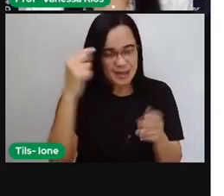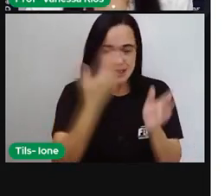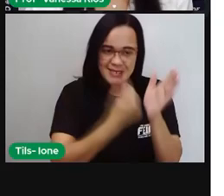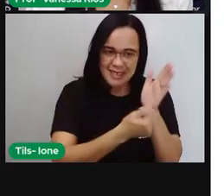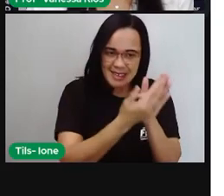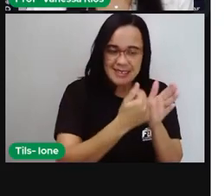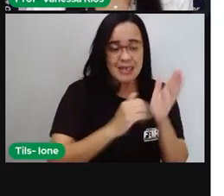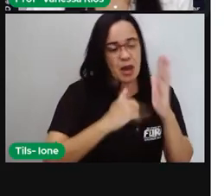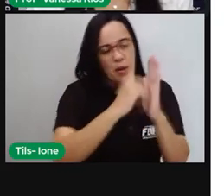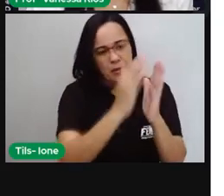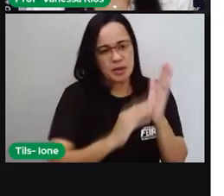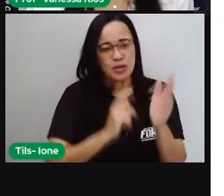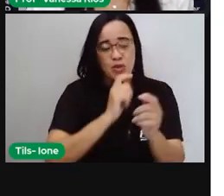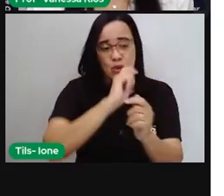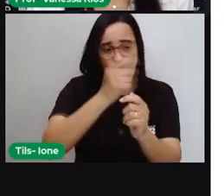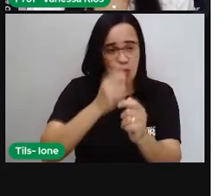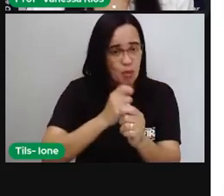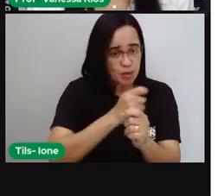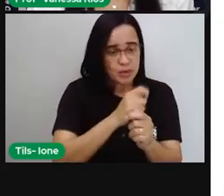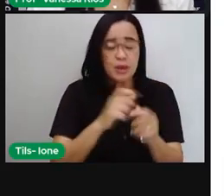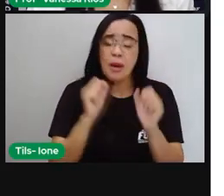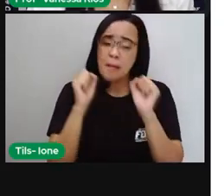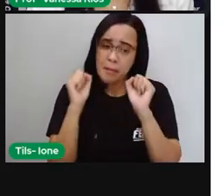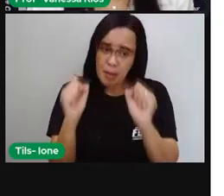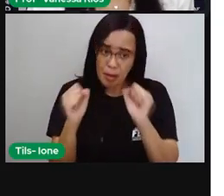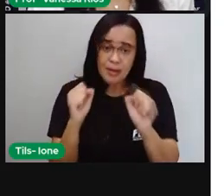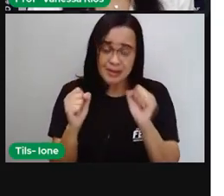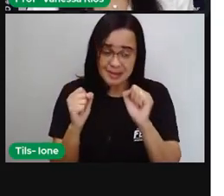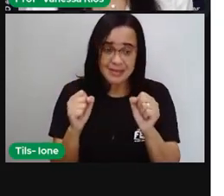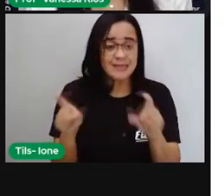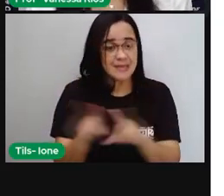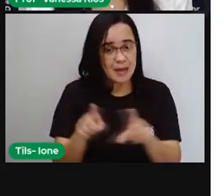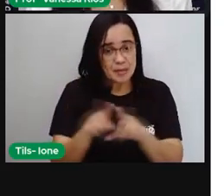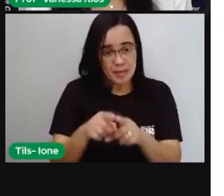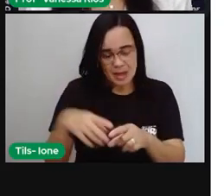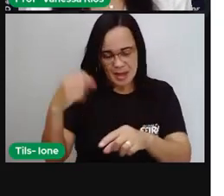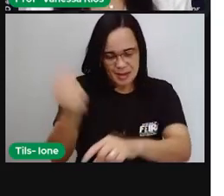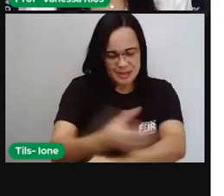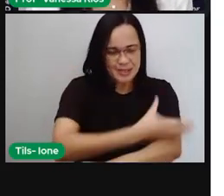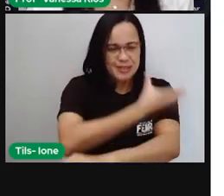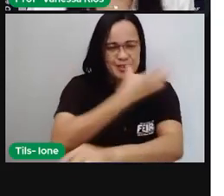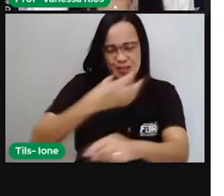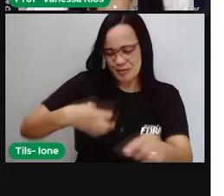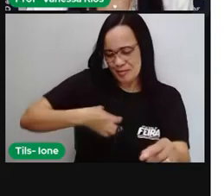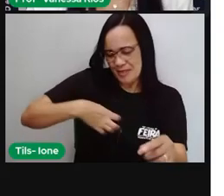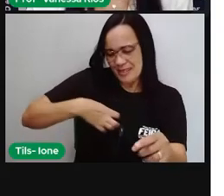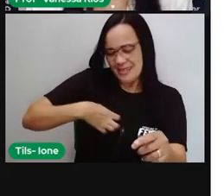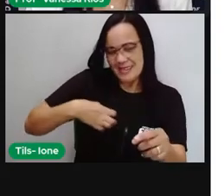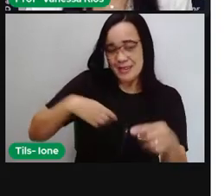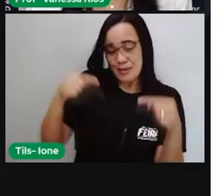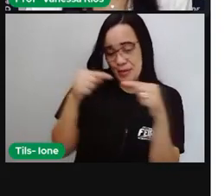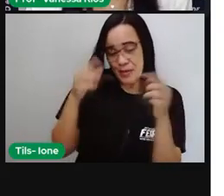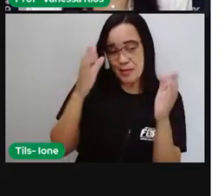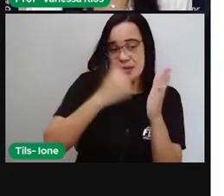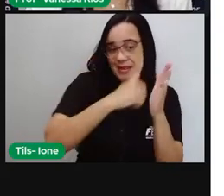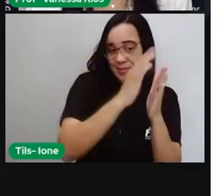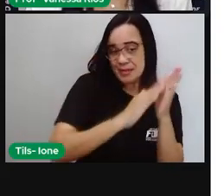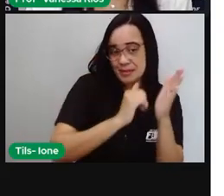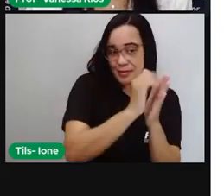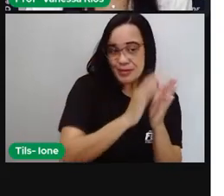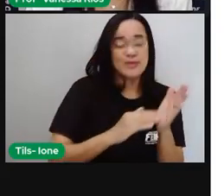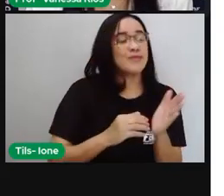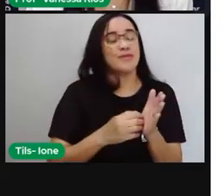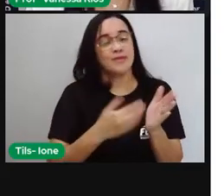em tentar fazer como o Miró fez né passar os seus sentimentos as suas emoções através de uma pintura de um desenho de uma